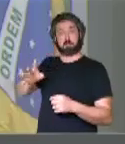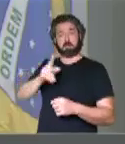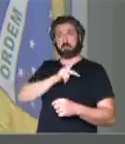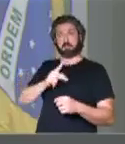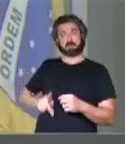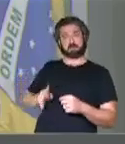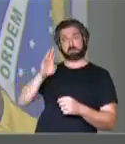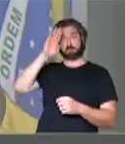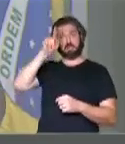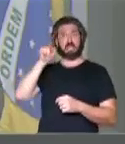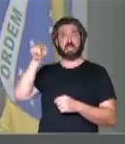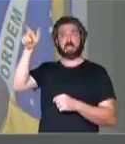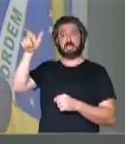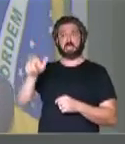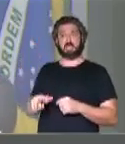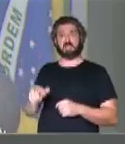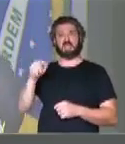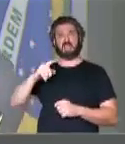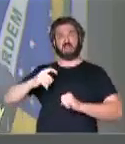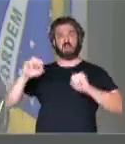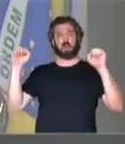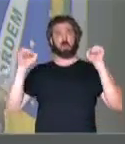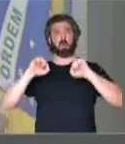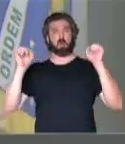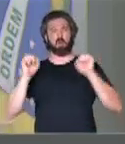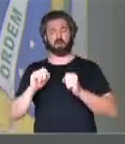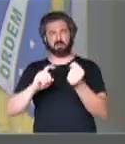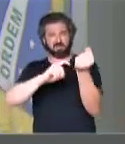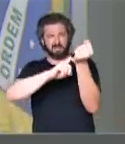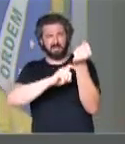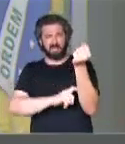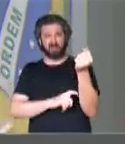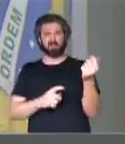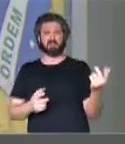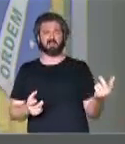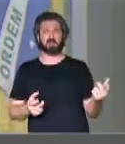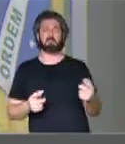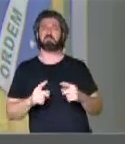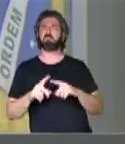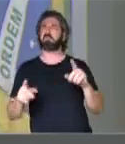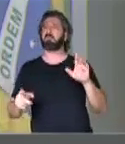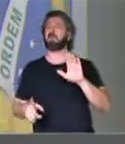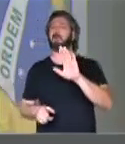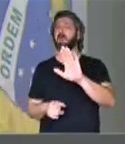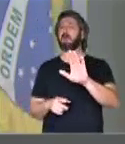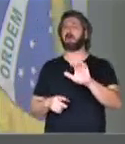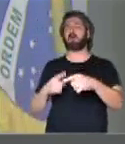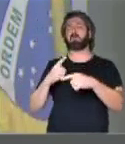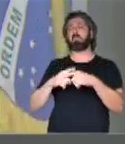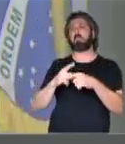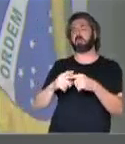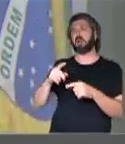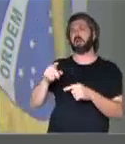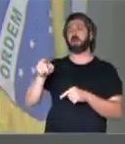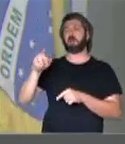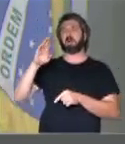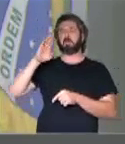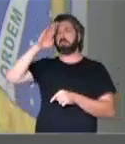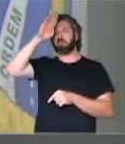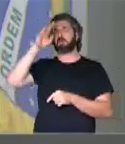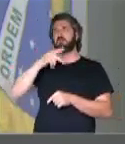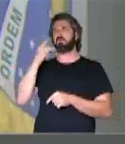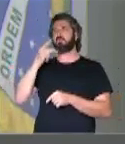estar usando o tom de ira, o tom raivoso. Mas por que a fala do presidente